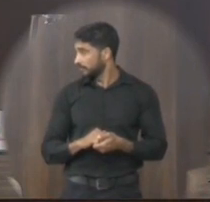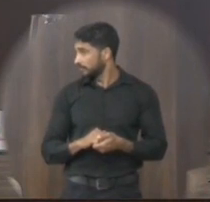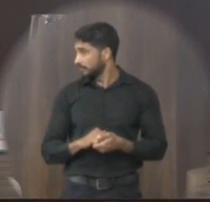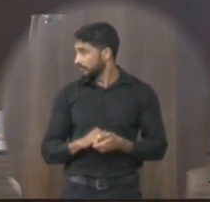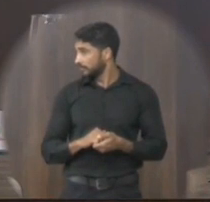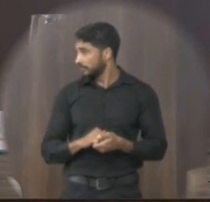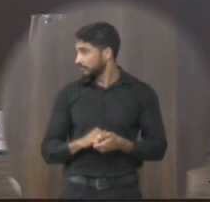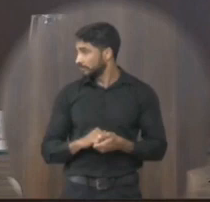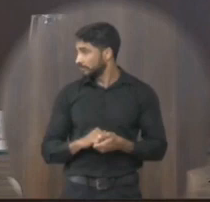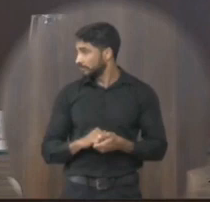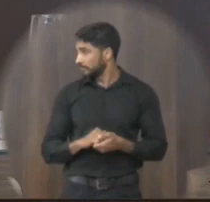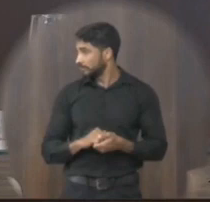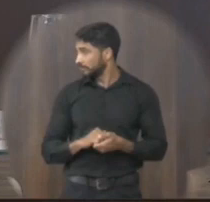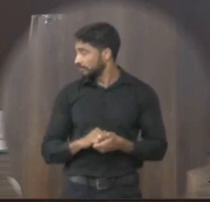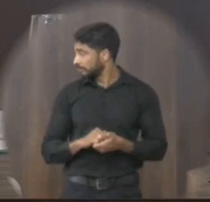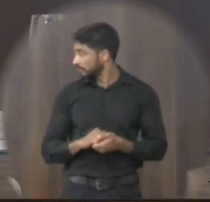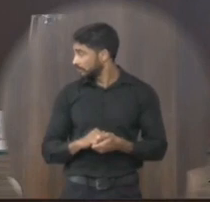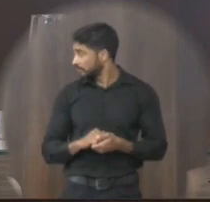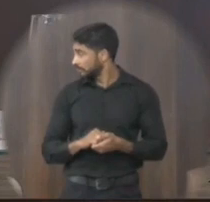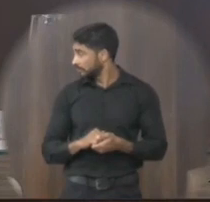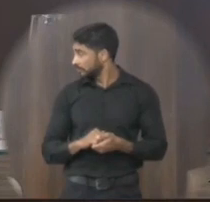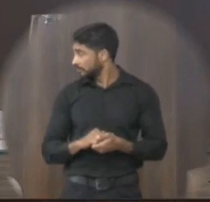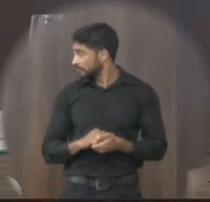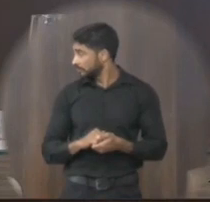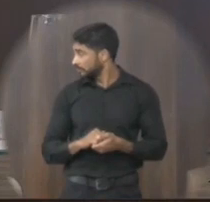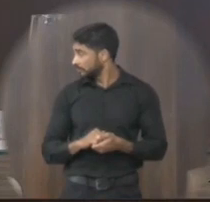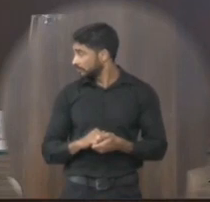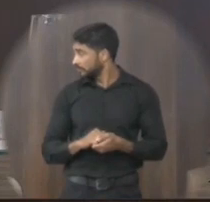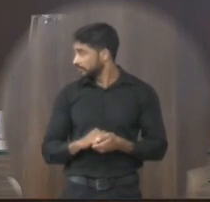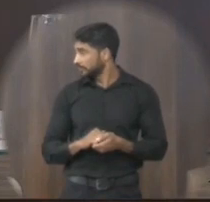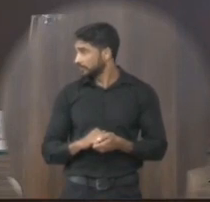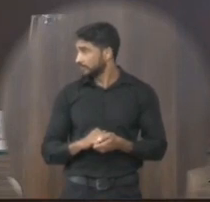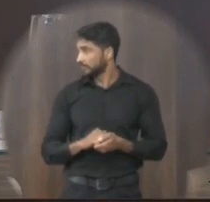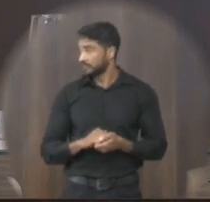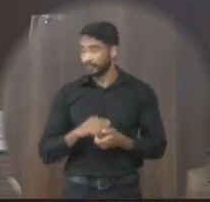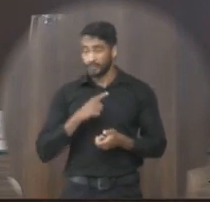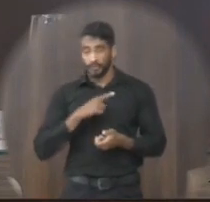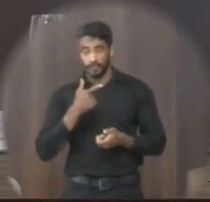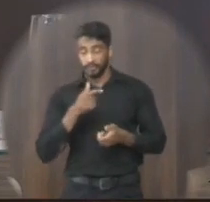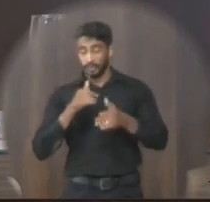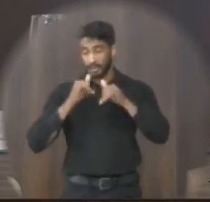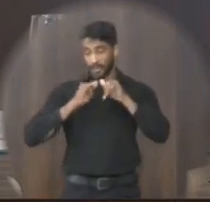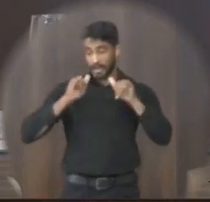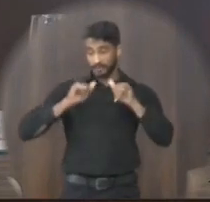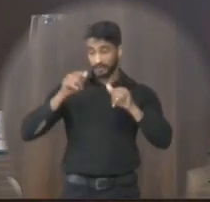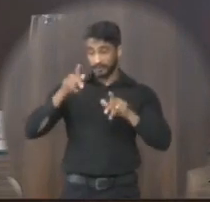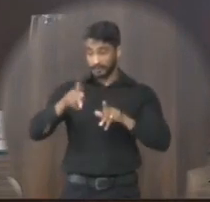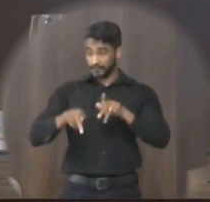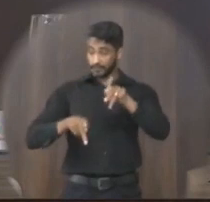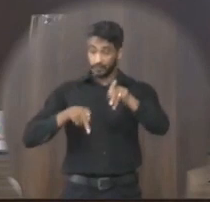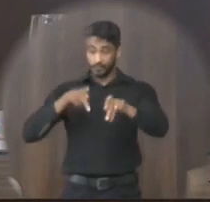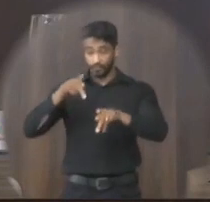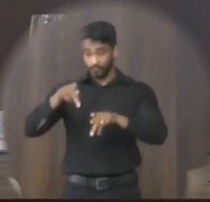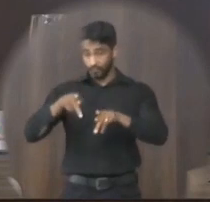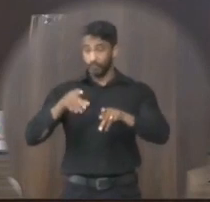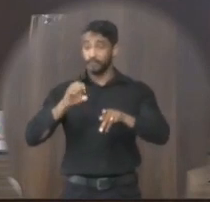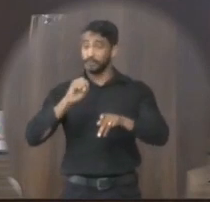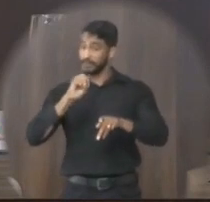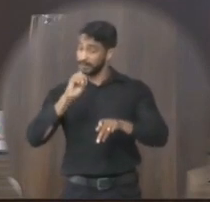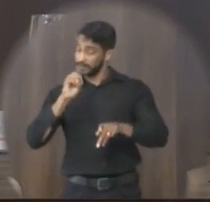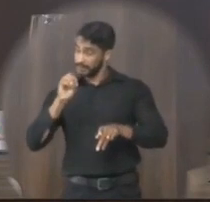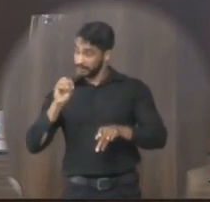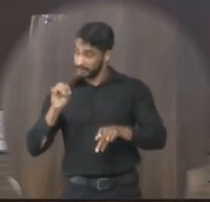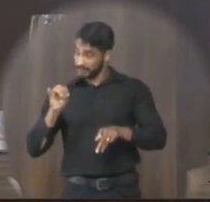porque não tem manifestação do povo a não ser quando tem